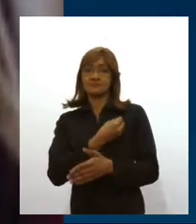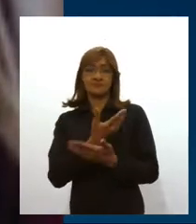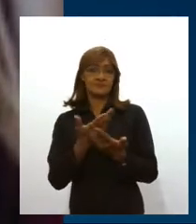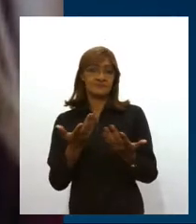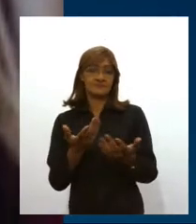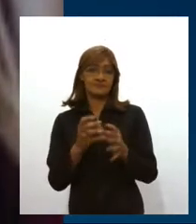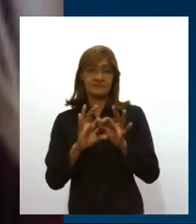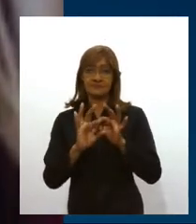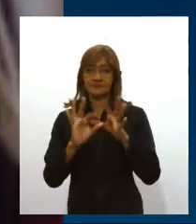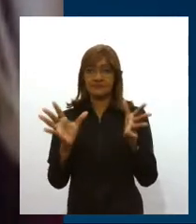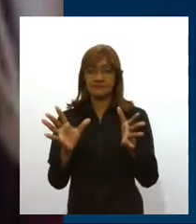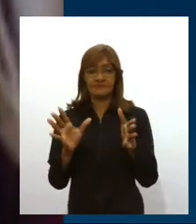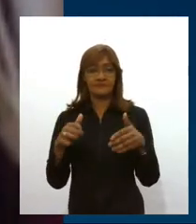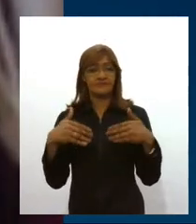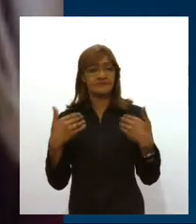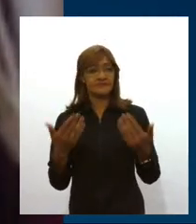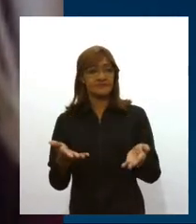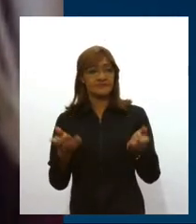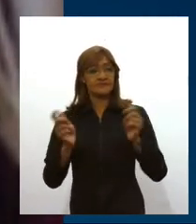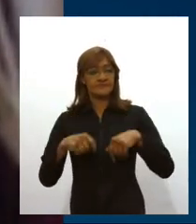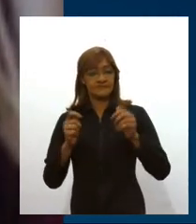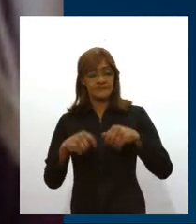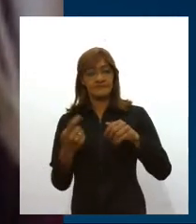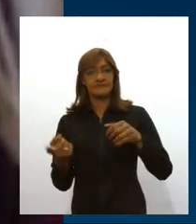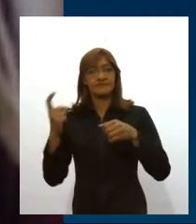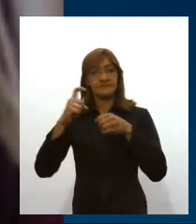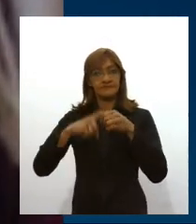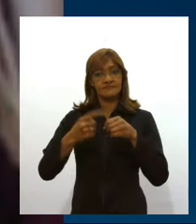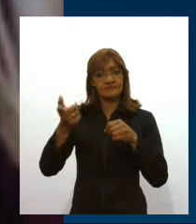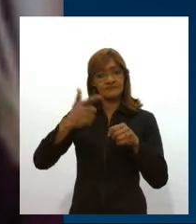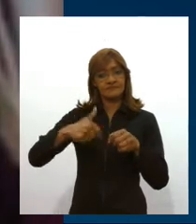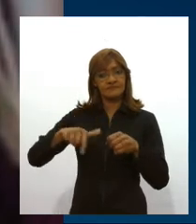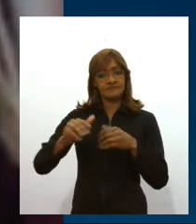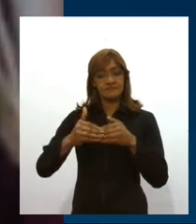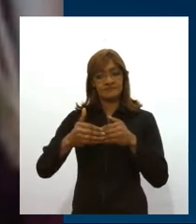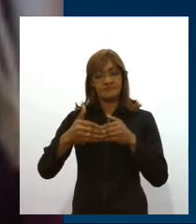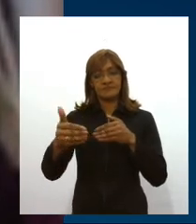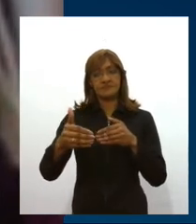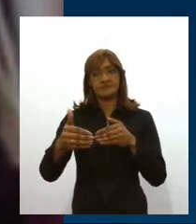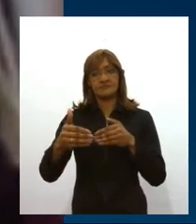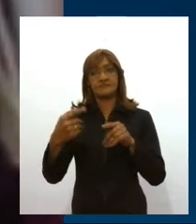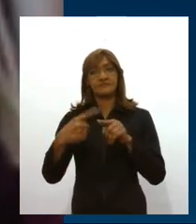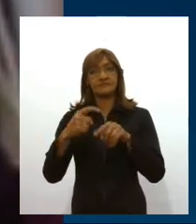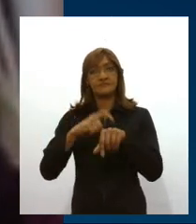Eu acho que isso está muito próximo de voltar a acontecer. Eu acho que o pior já passou.